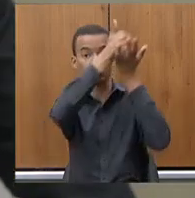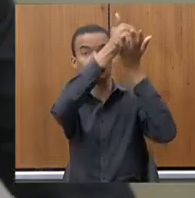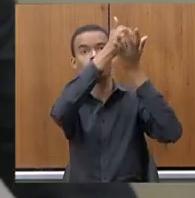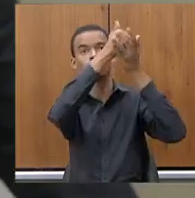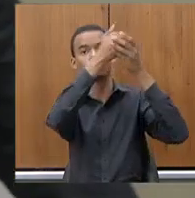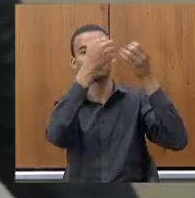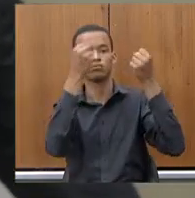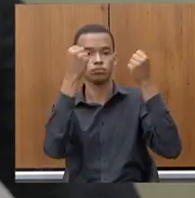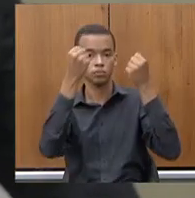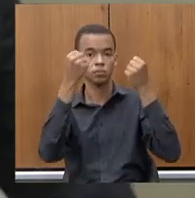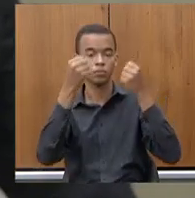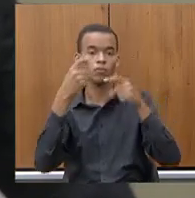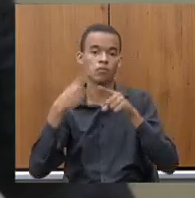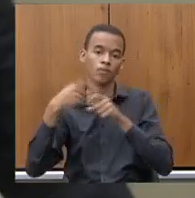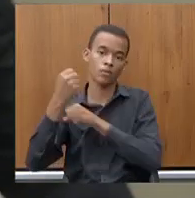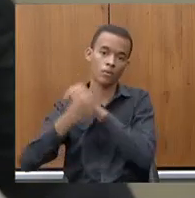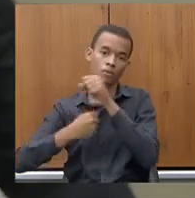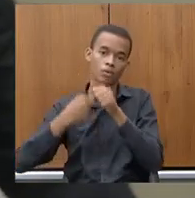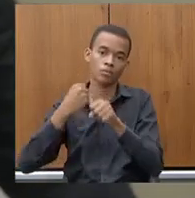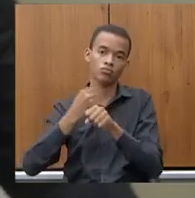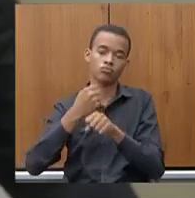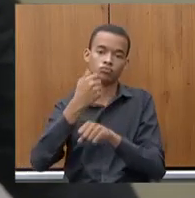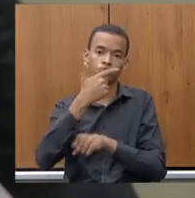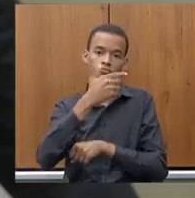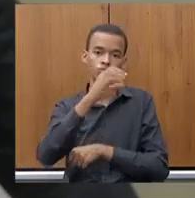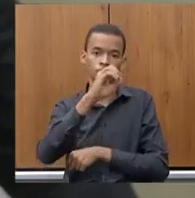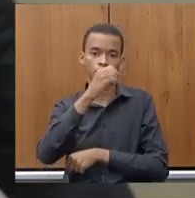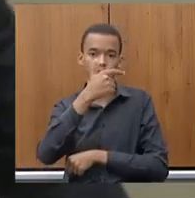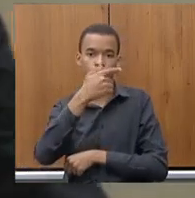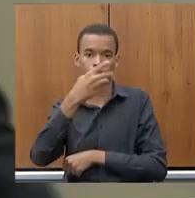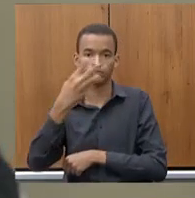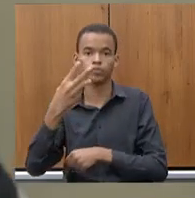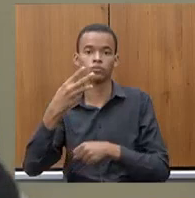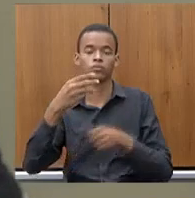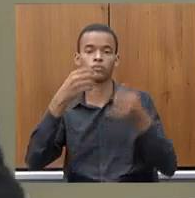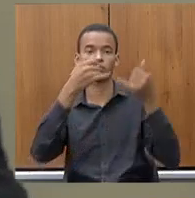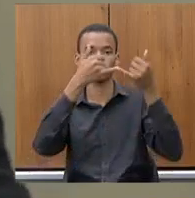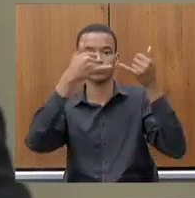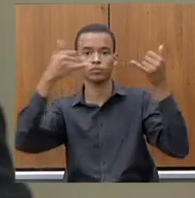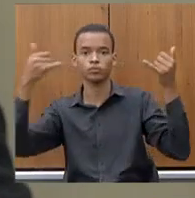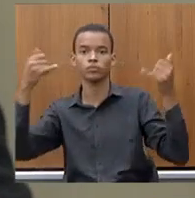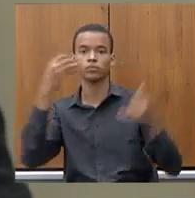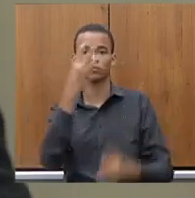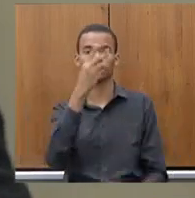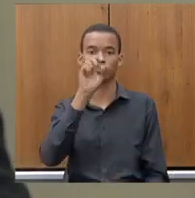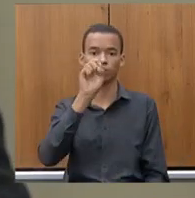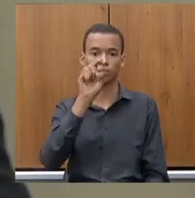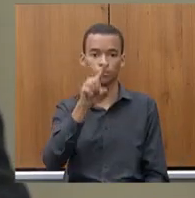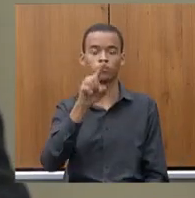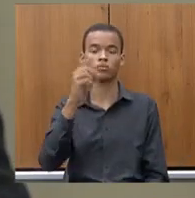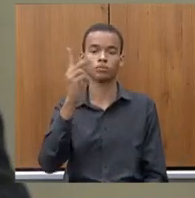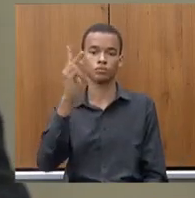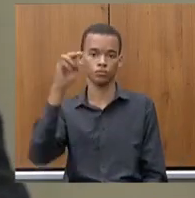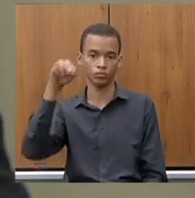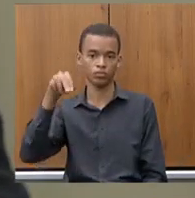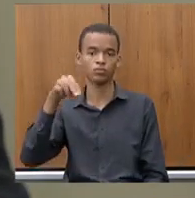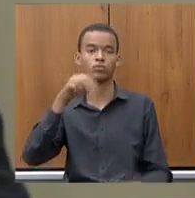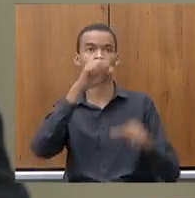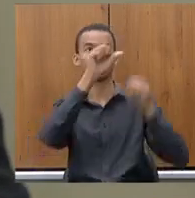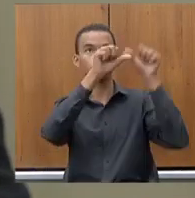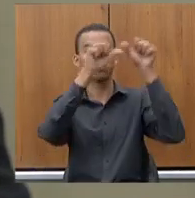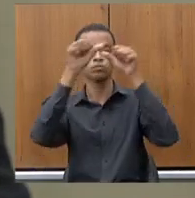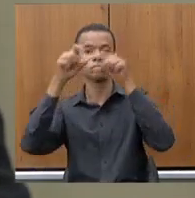Tem 2023, 3 mil quilômetros, atualmente, a fase de licitação de materiais mão de obra, e vamos